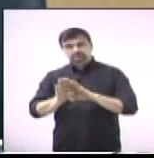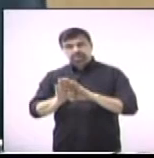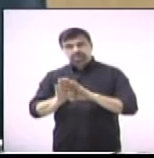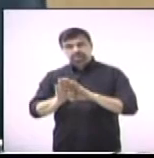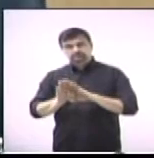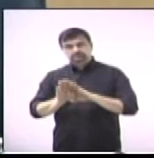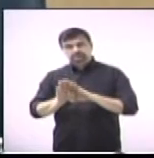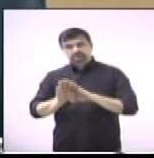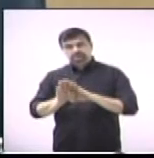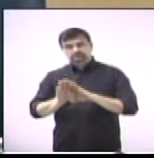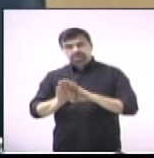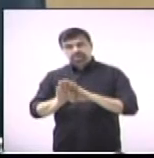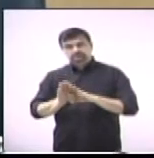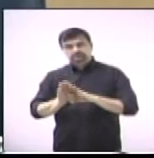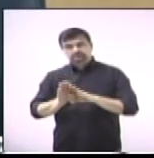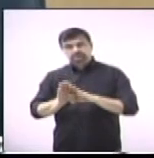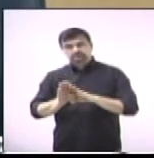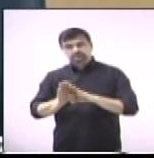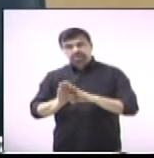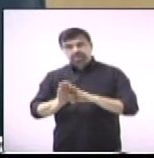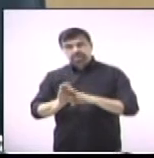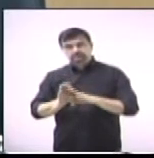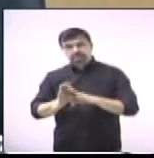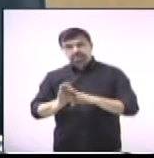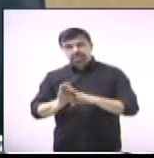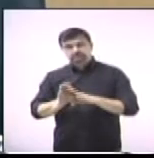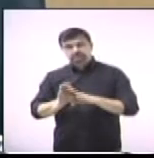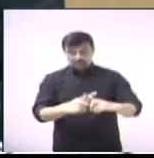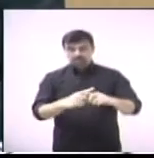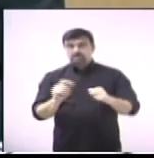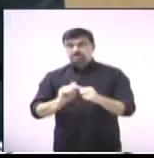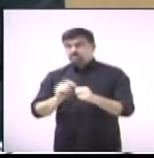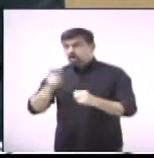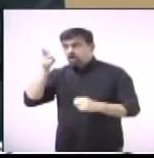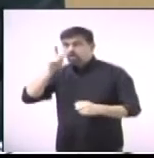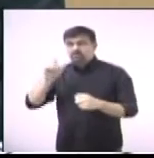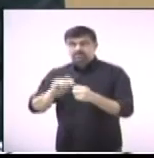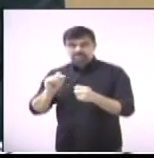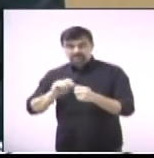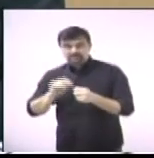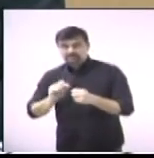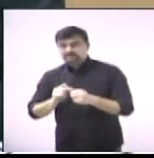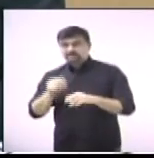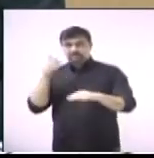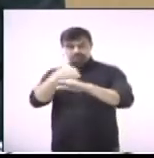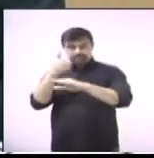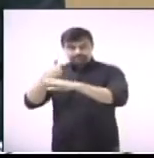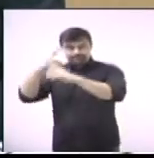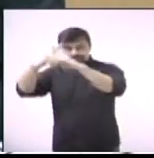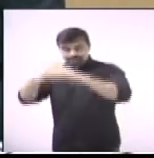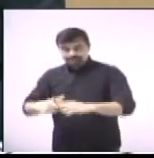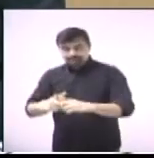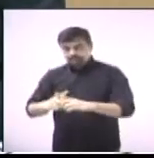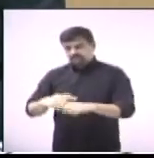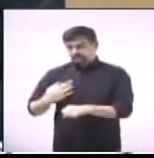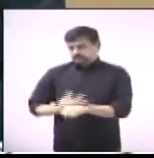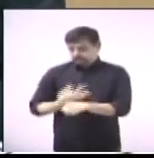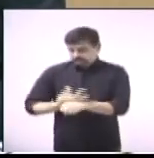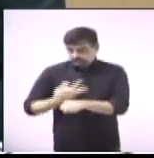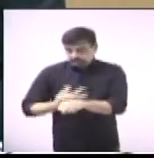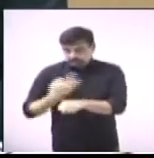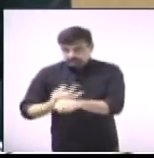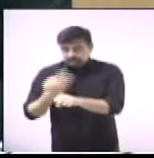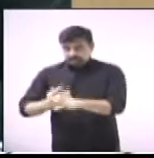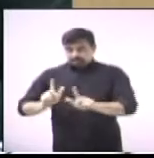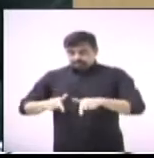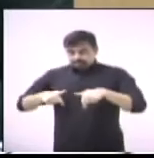dificuldade, às vezes, para sair de Paulínia, reunir todo mundo, para levar para campeonato, e a sua persistência, a